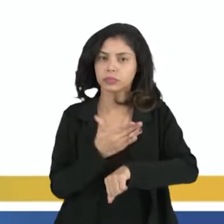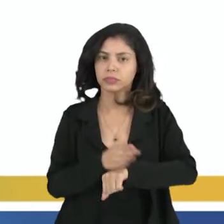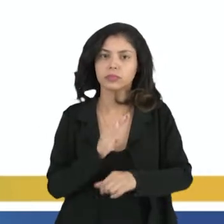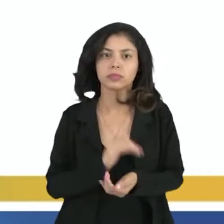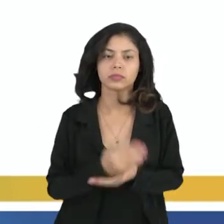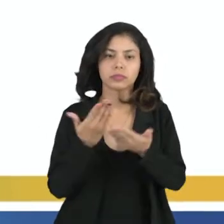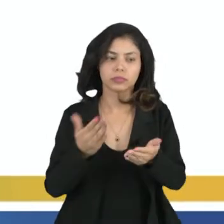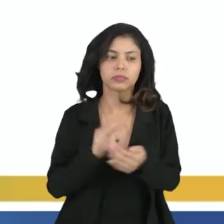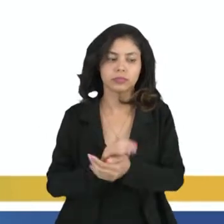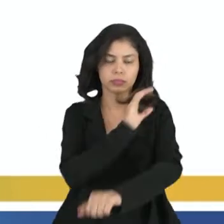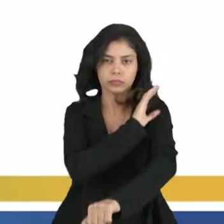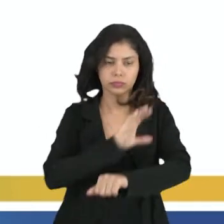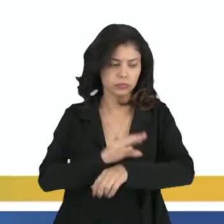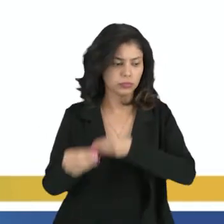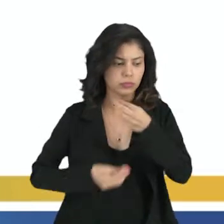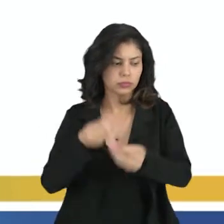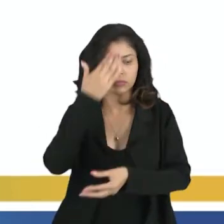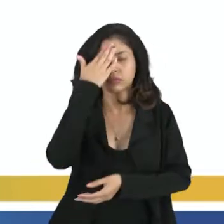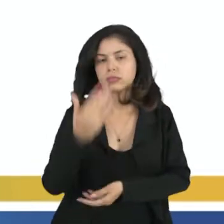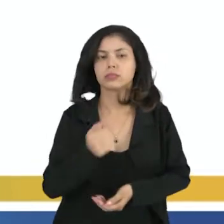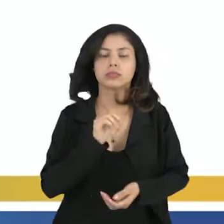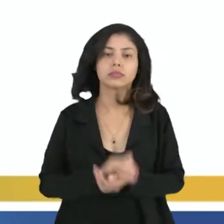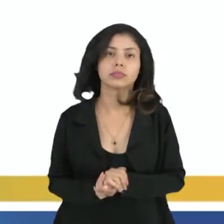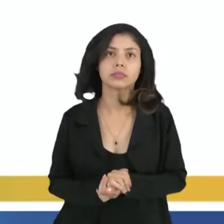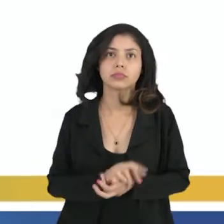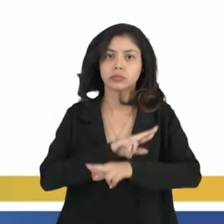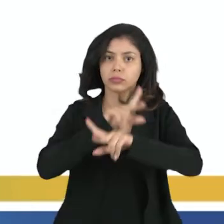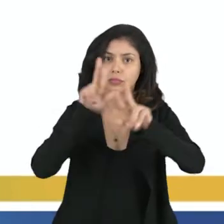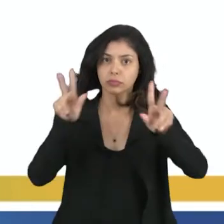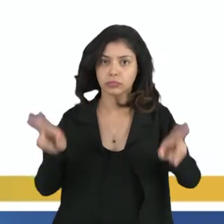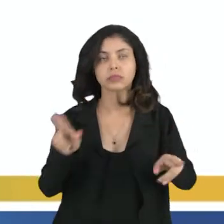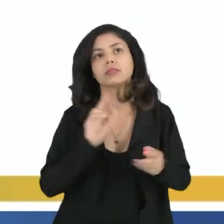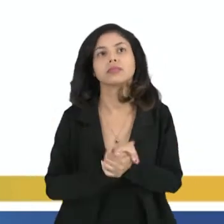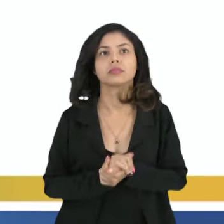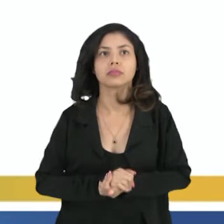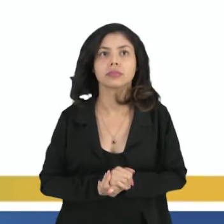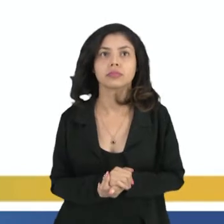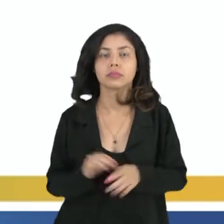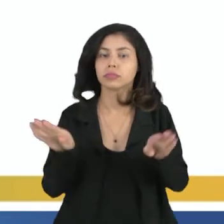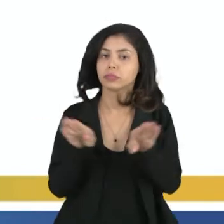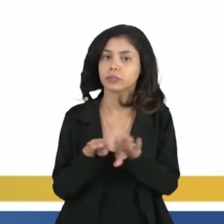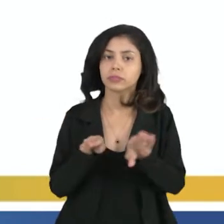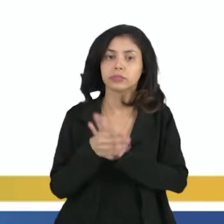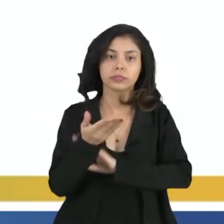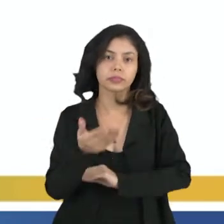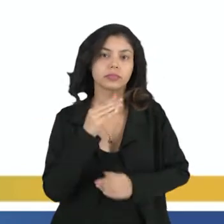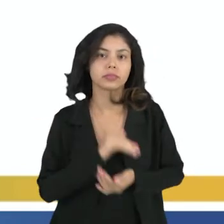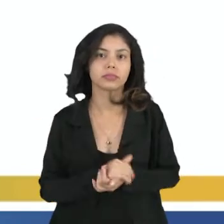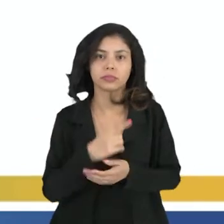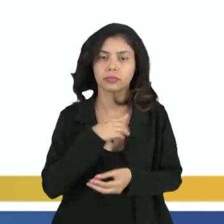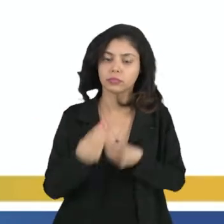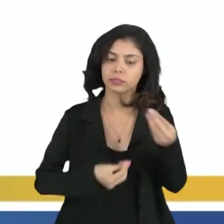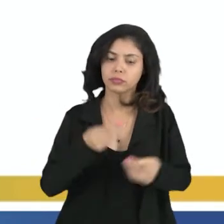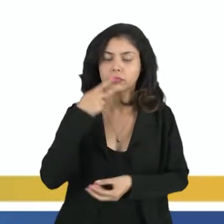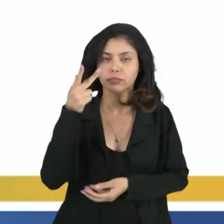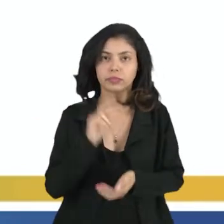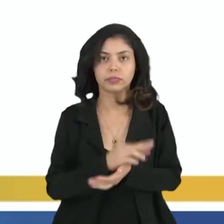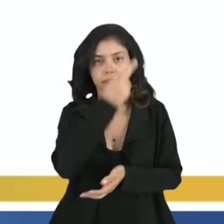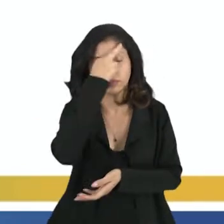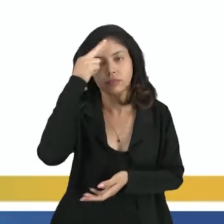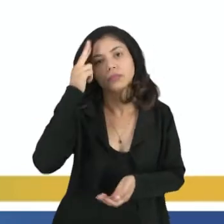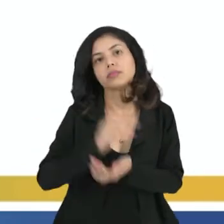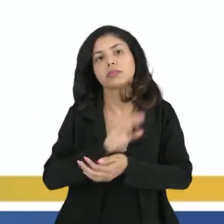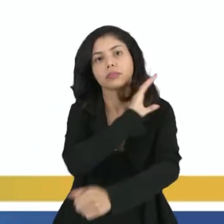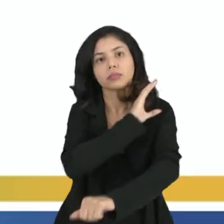então, culturais, que como a gente sabe, são diversas, né? E também aqui, como nós estamos falando em uma aula de história